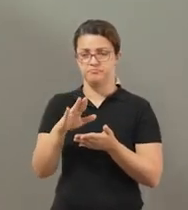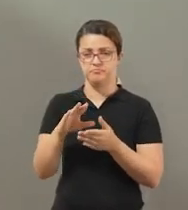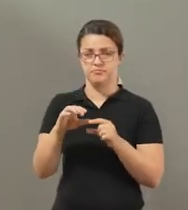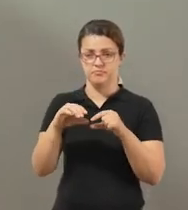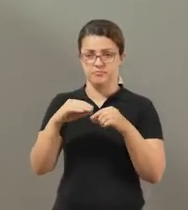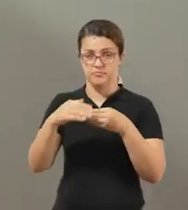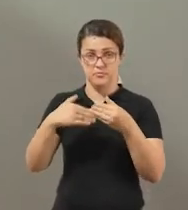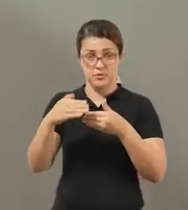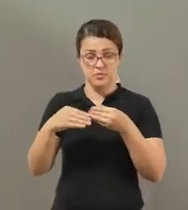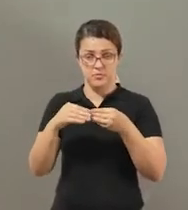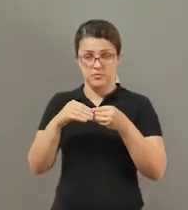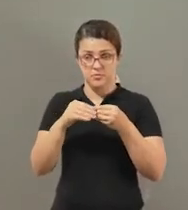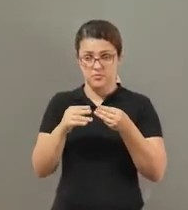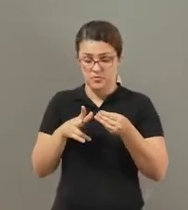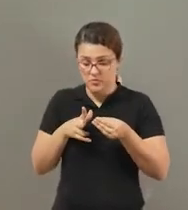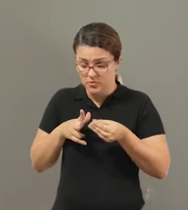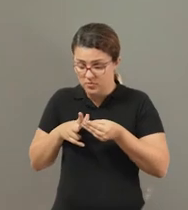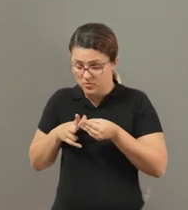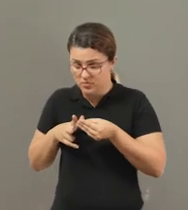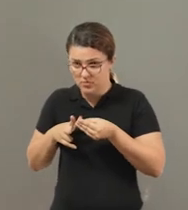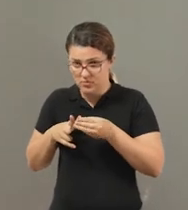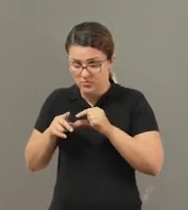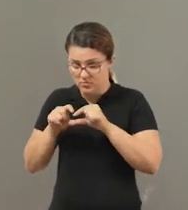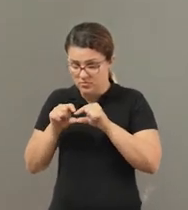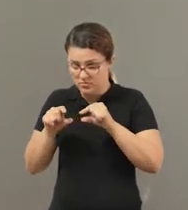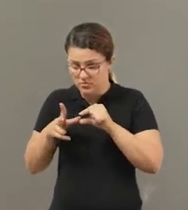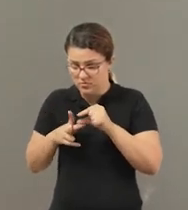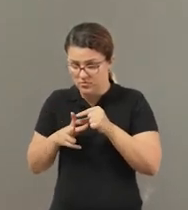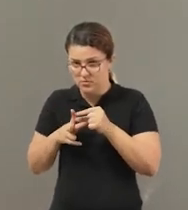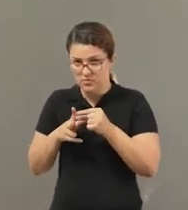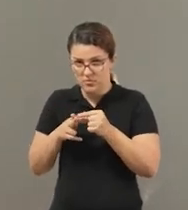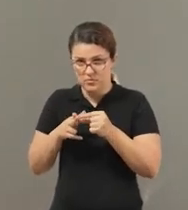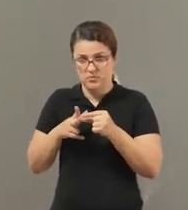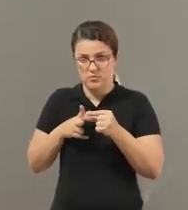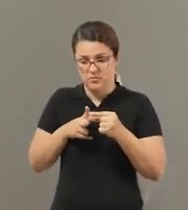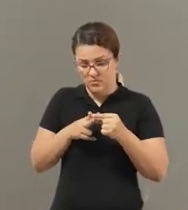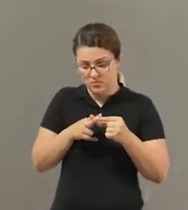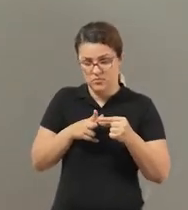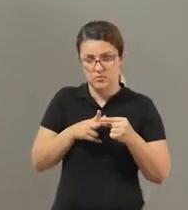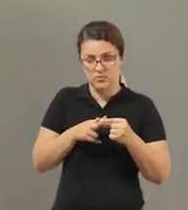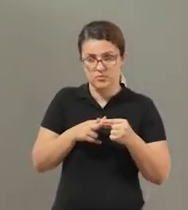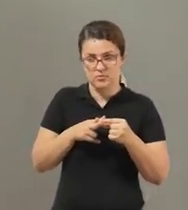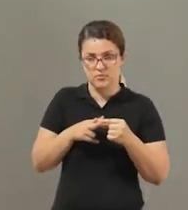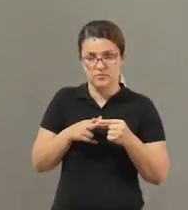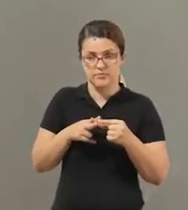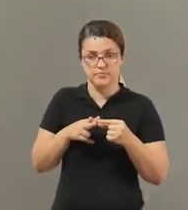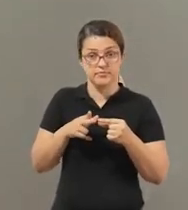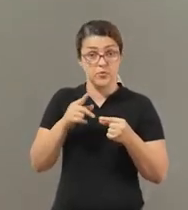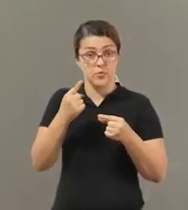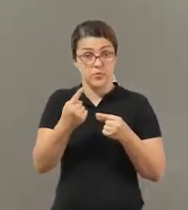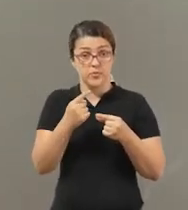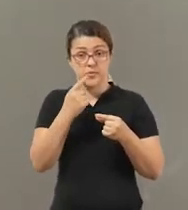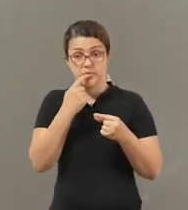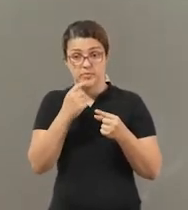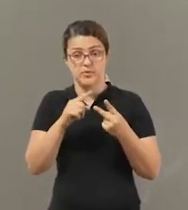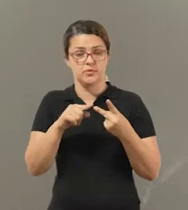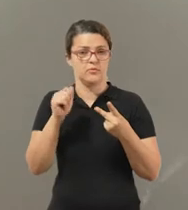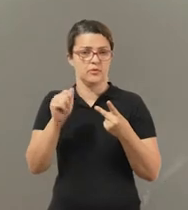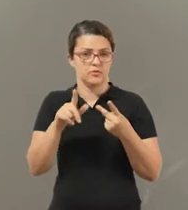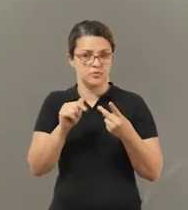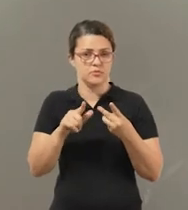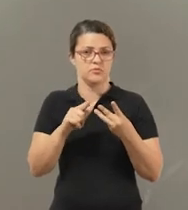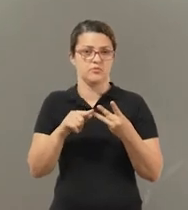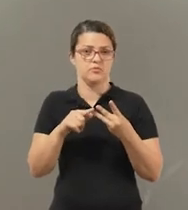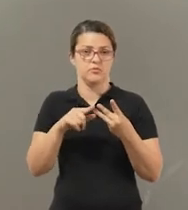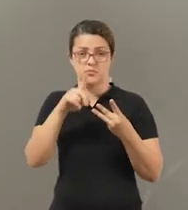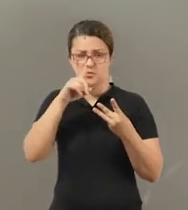Você vai comprar mais ou menos, vai ficar desse jeito E você corta as tirinhas Uma do vermelho, uma do azul ou com